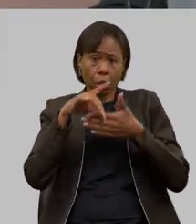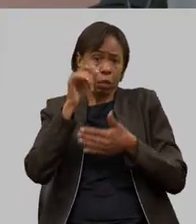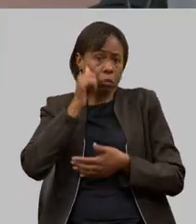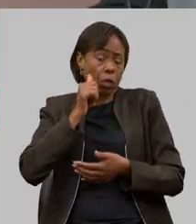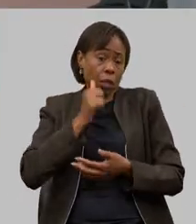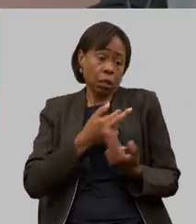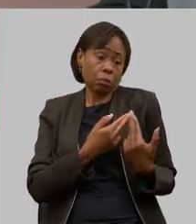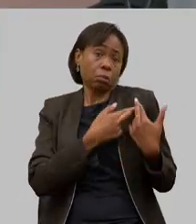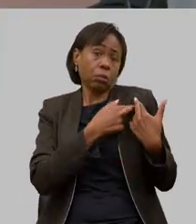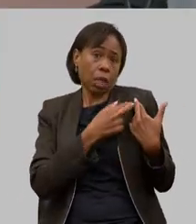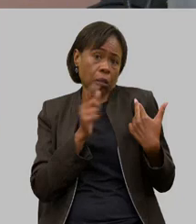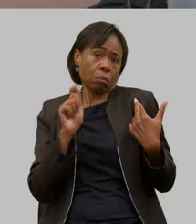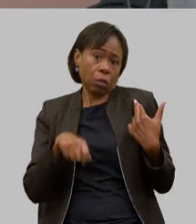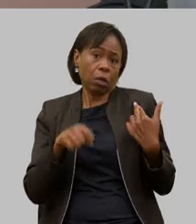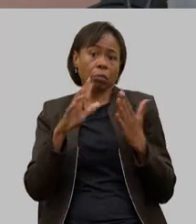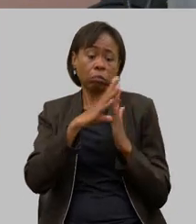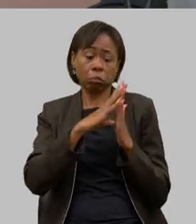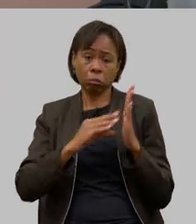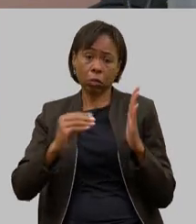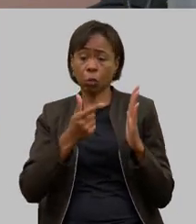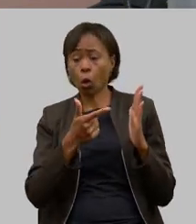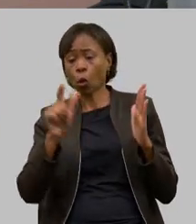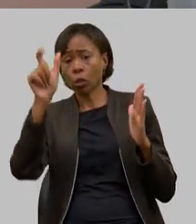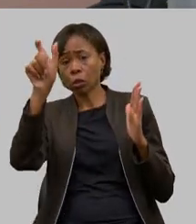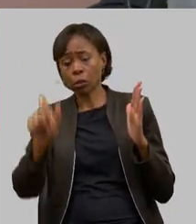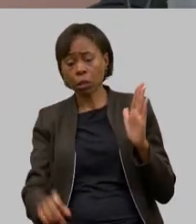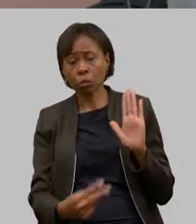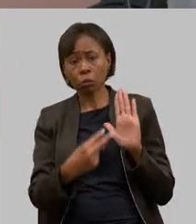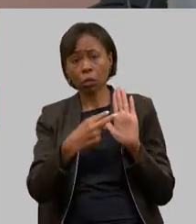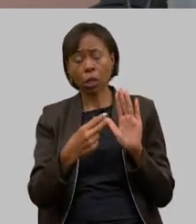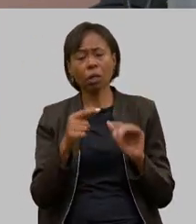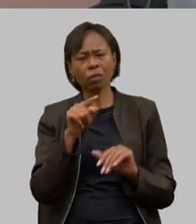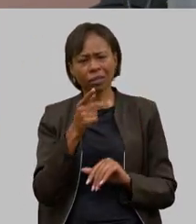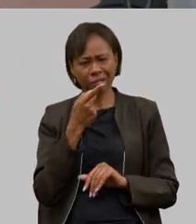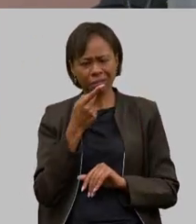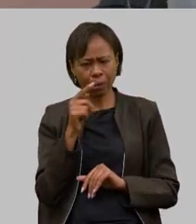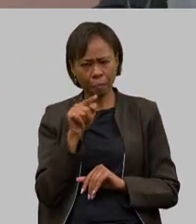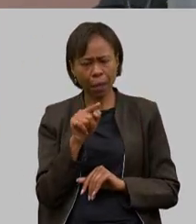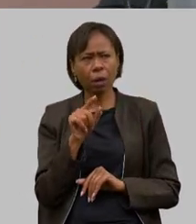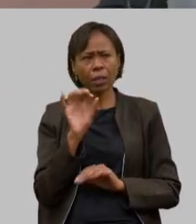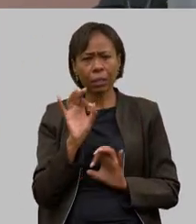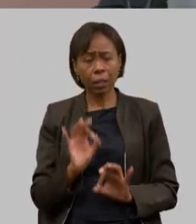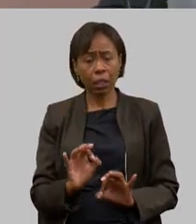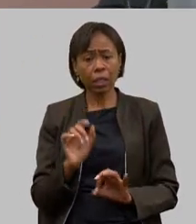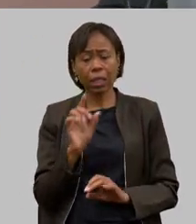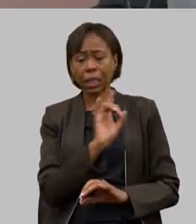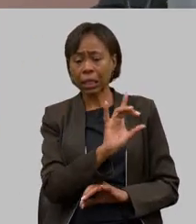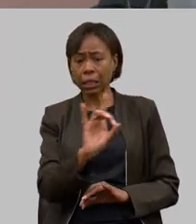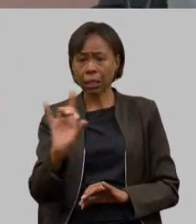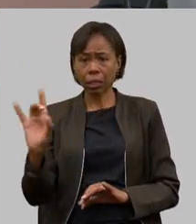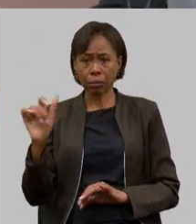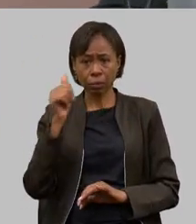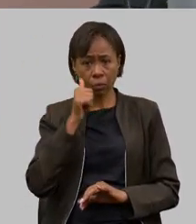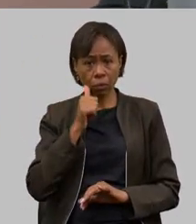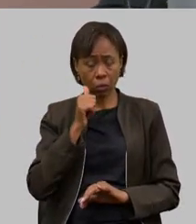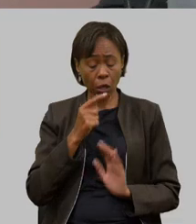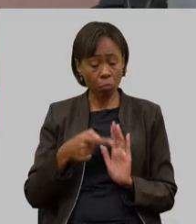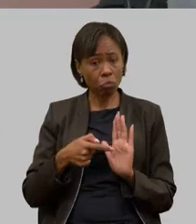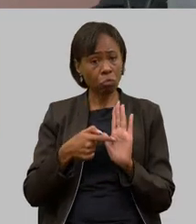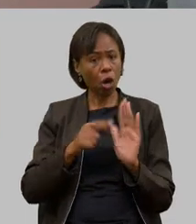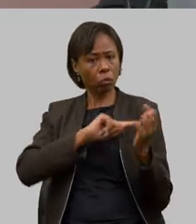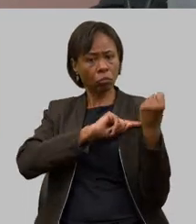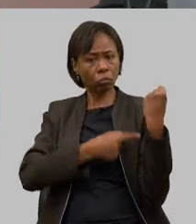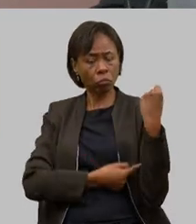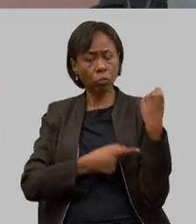servir de exemplo para outras você falou muito bem na sua fala lá que cada mulher dessa que mostra a sua força